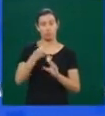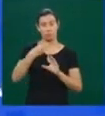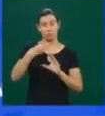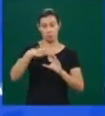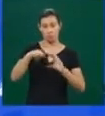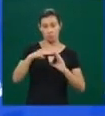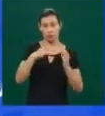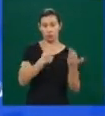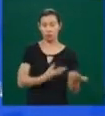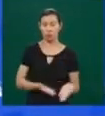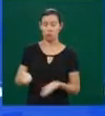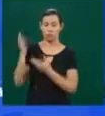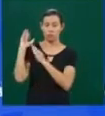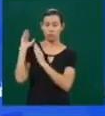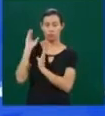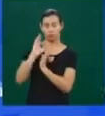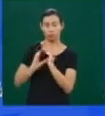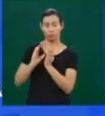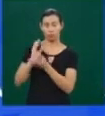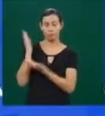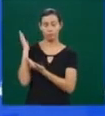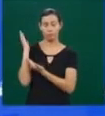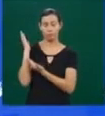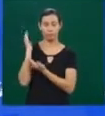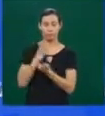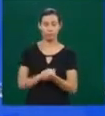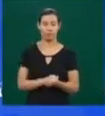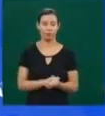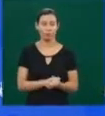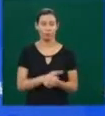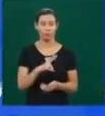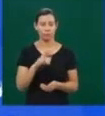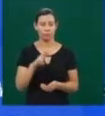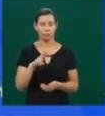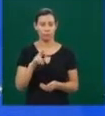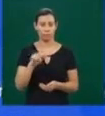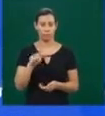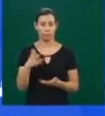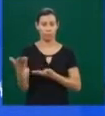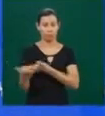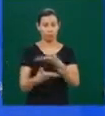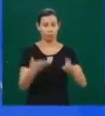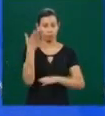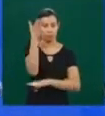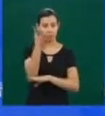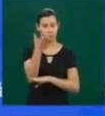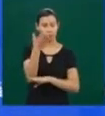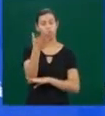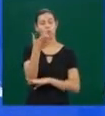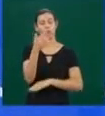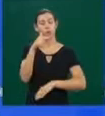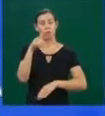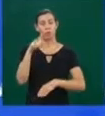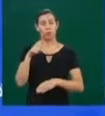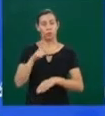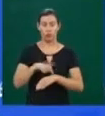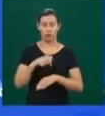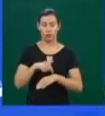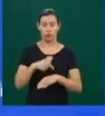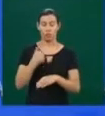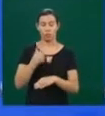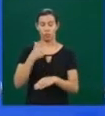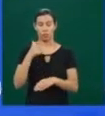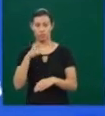arroba fundação cdl.org.br. Vaga para recepcionista em hotel. Horário de trabalho, R$ 12,00,00 por R$,00.